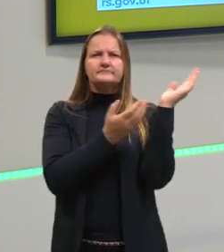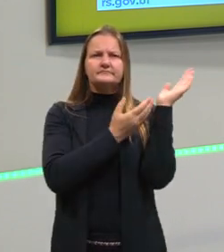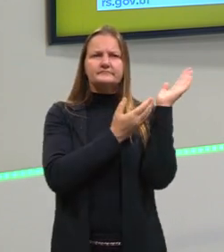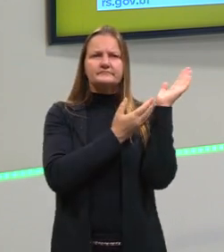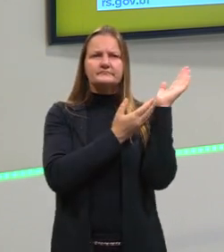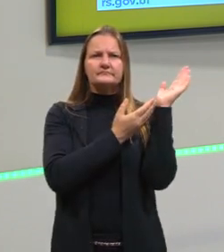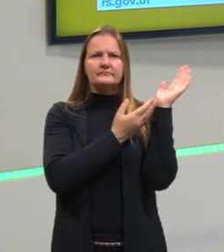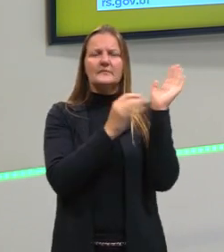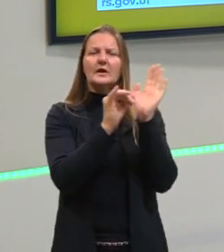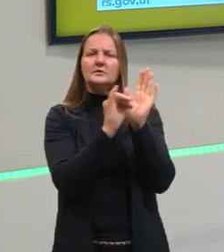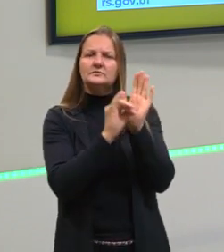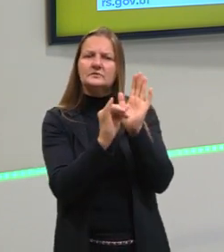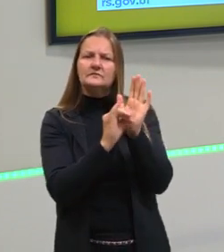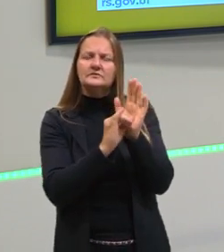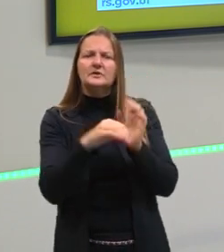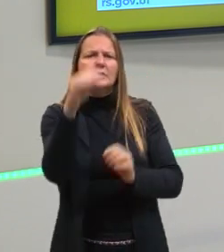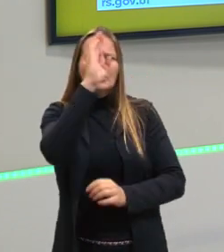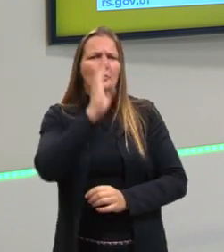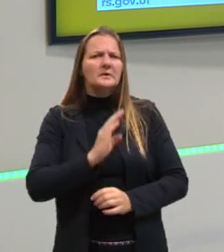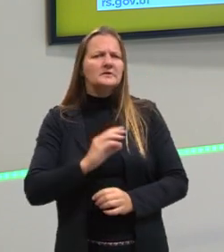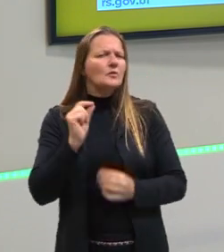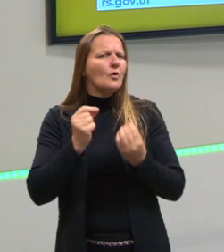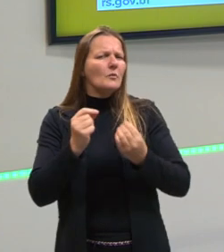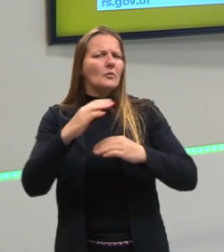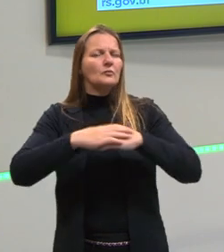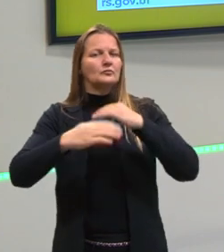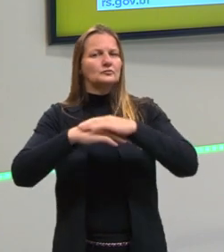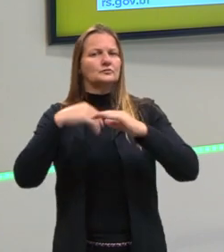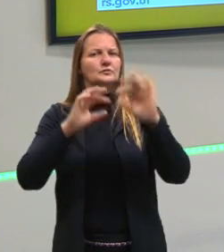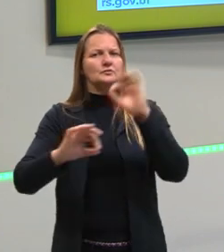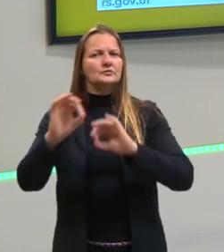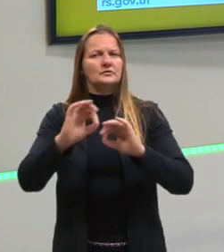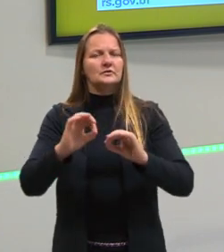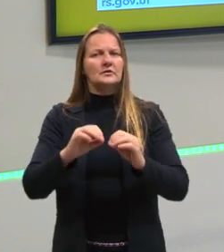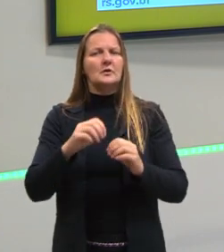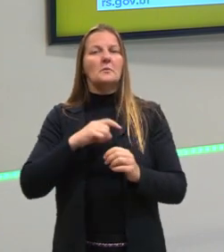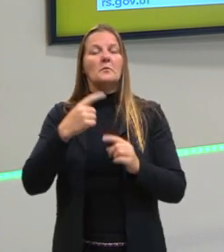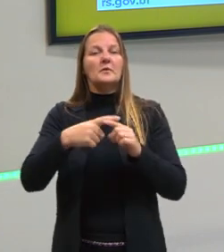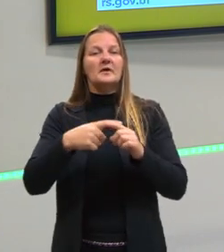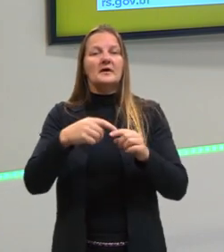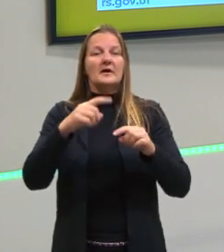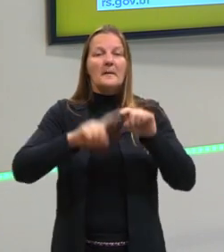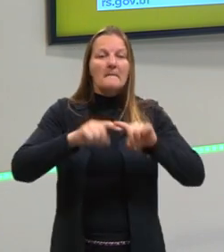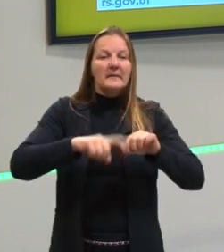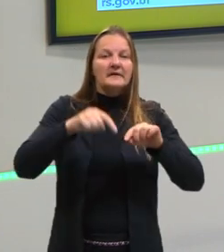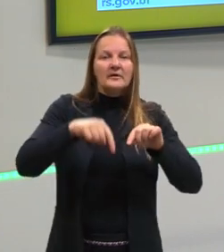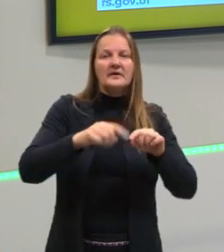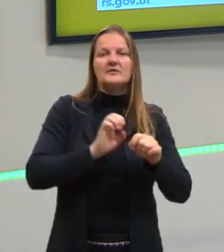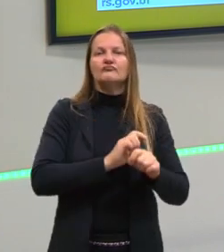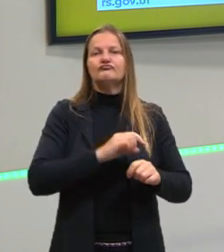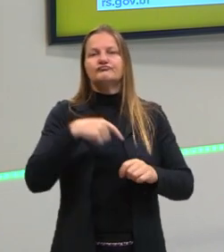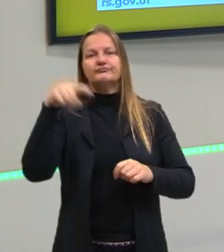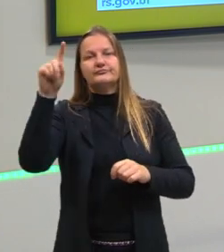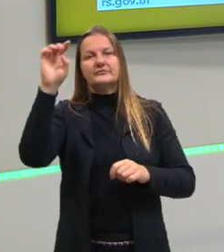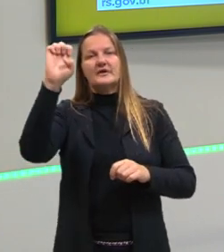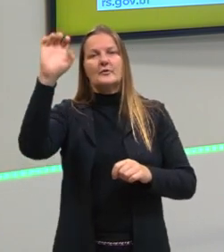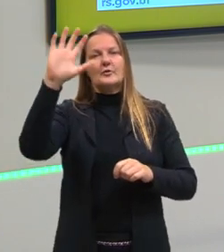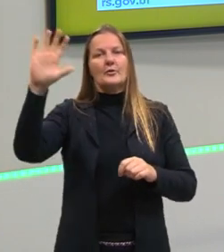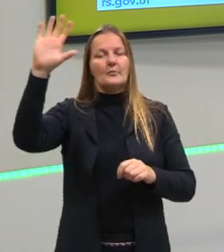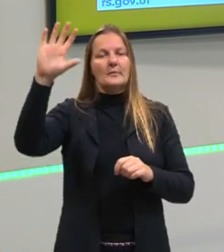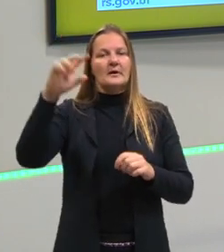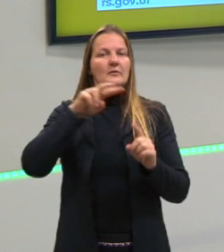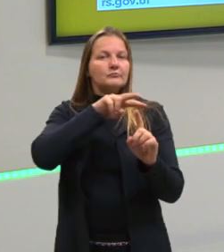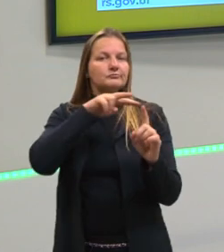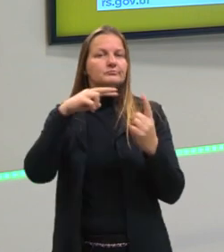narrativas, vocês lembram que o Brasil foi constituído para abastecer o mercado europeu. E nessa perspectiva aqui,